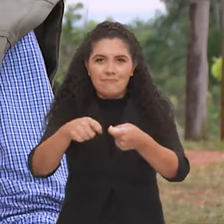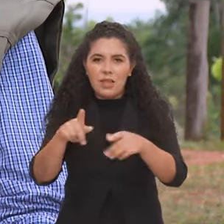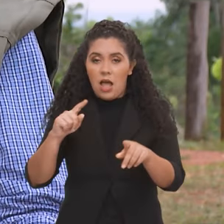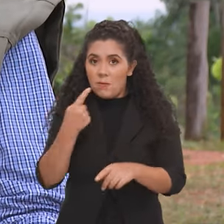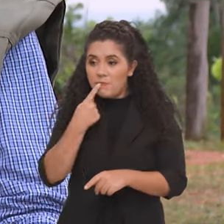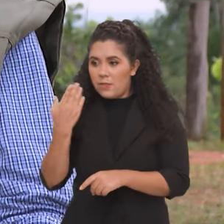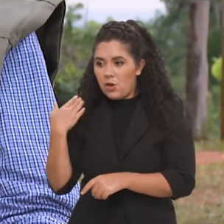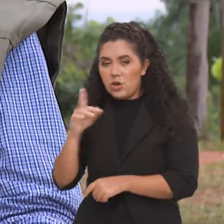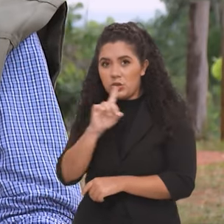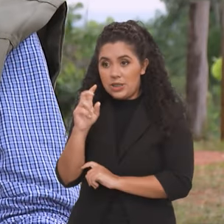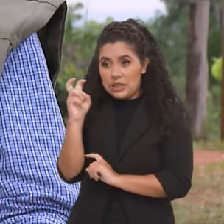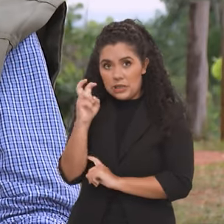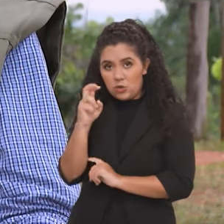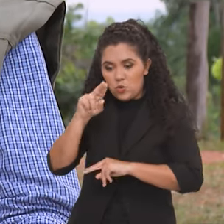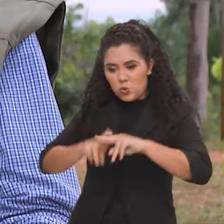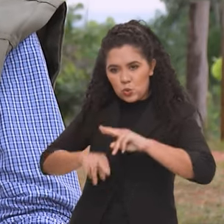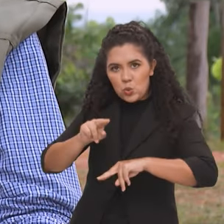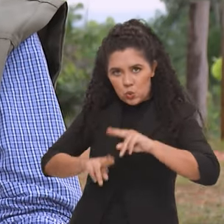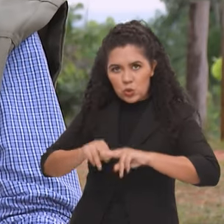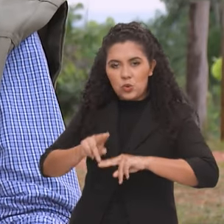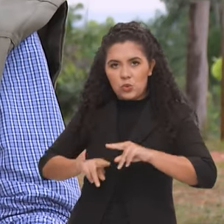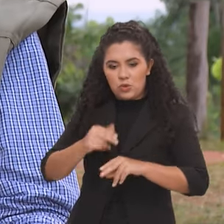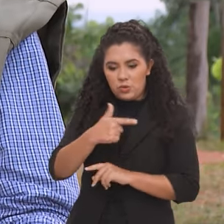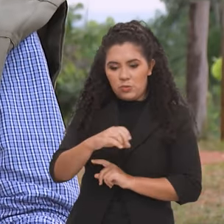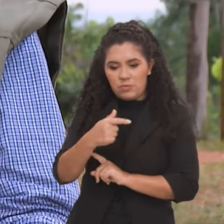nós completamos agora, no dia 5 de junho, né,